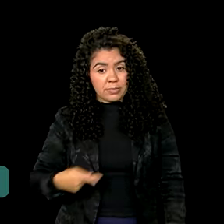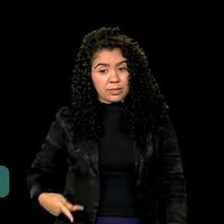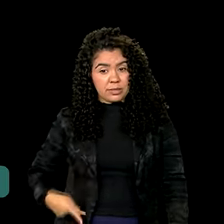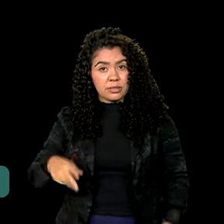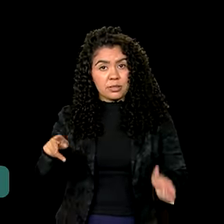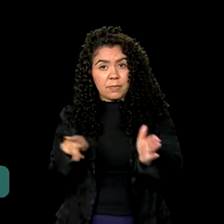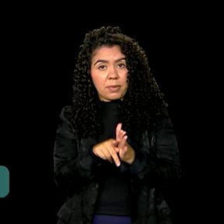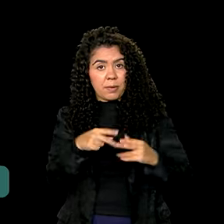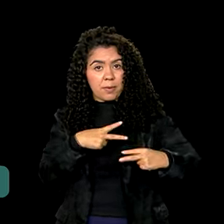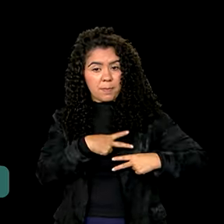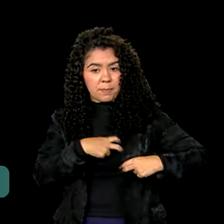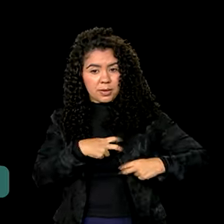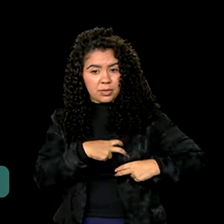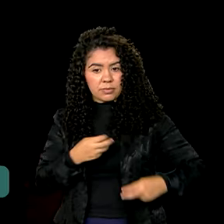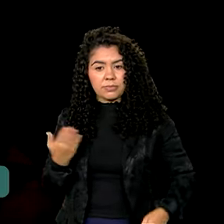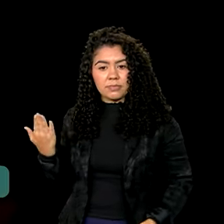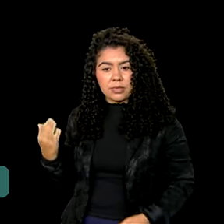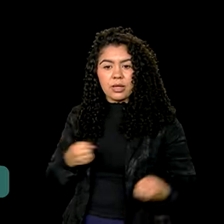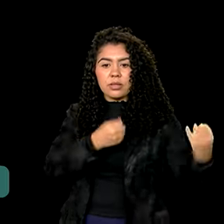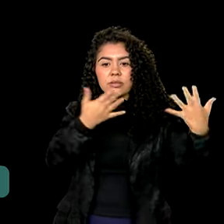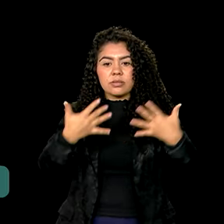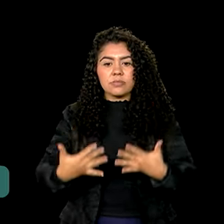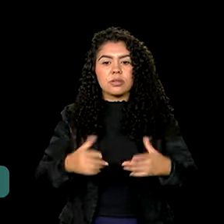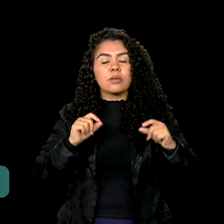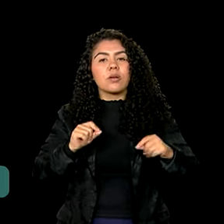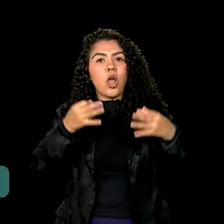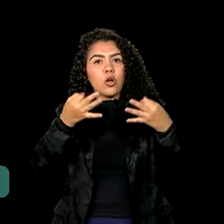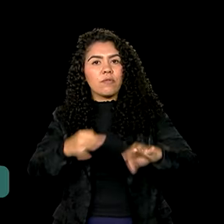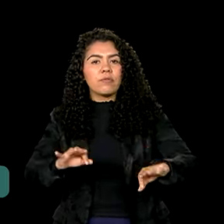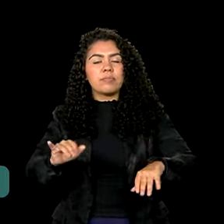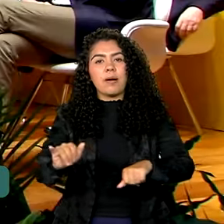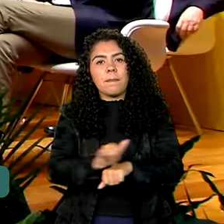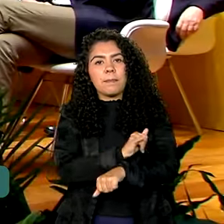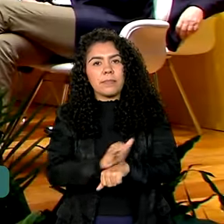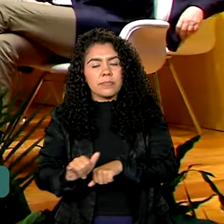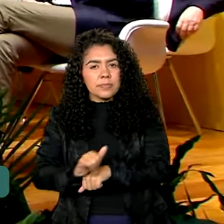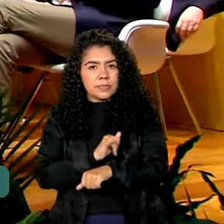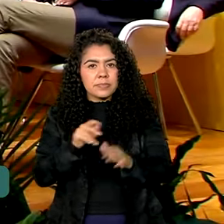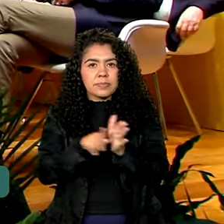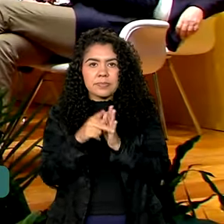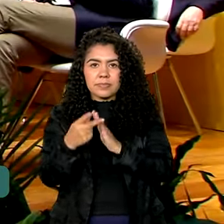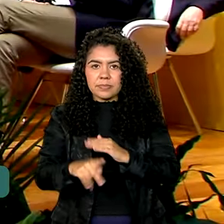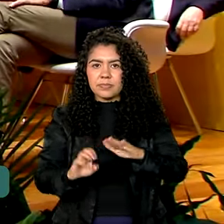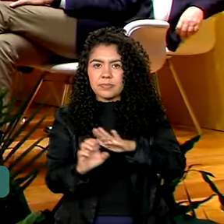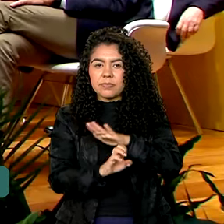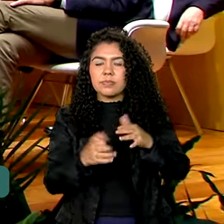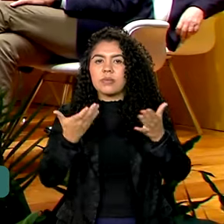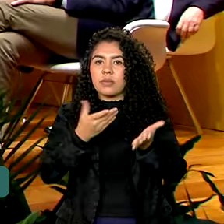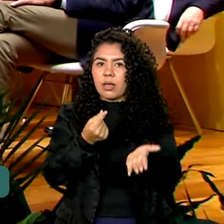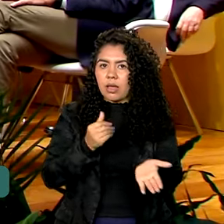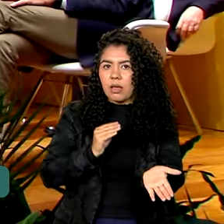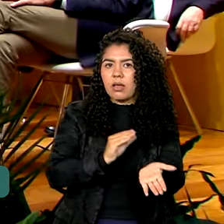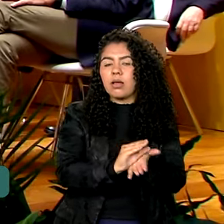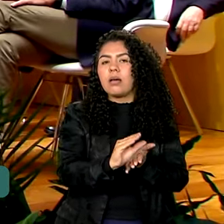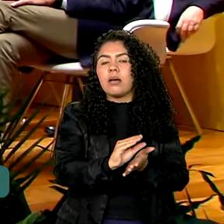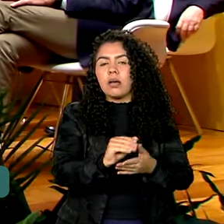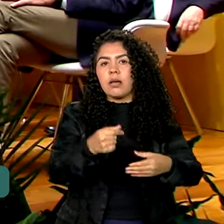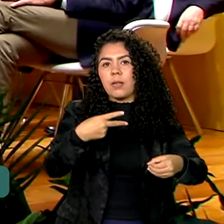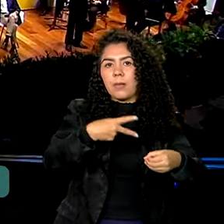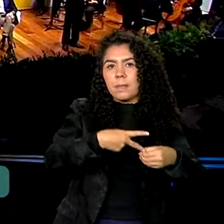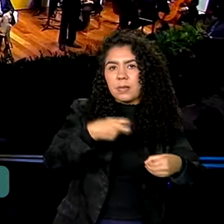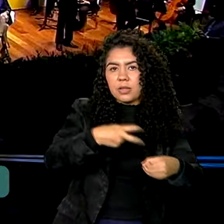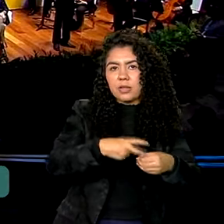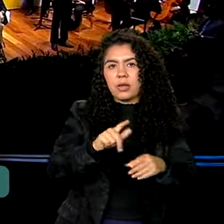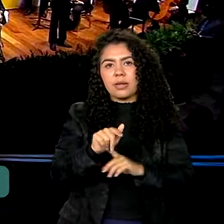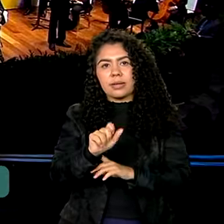afirmou que o planejamento estratégico da empresa prevê investimentos na produção de petróleo e gás, nas